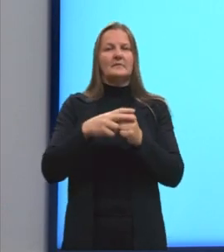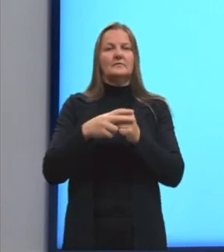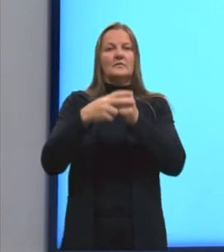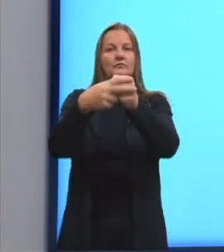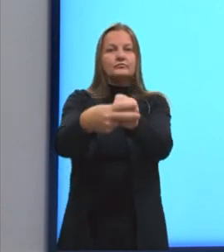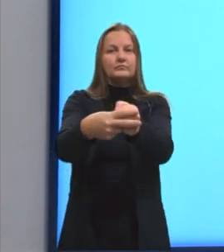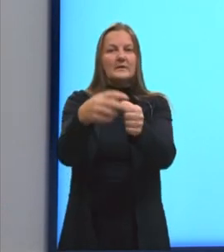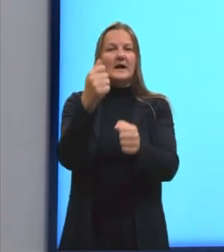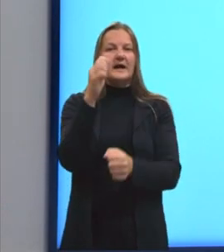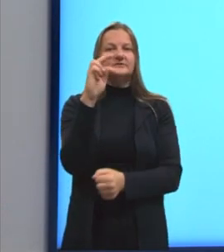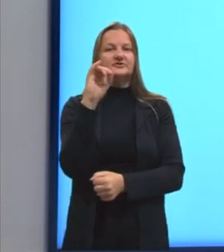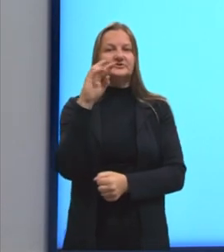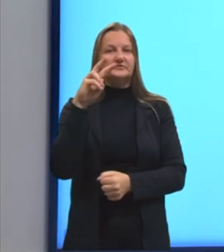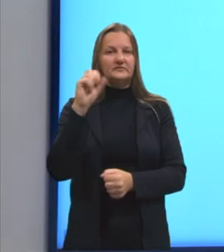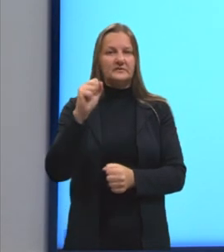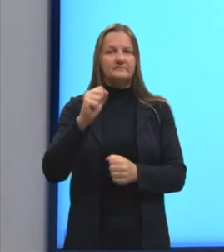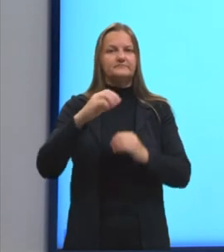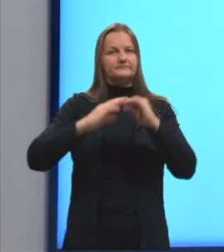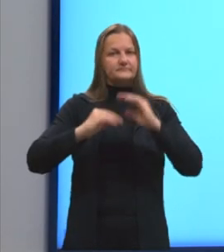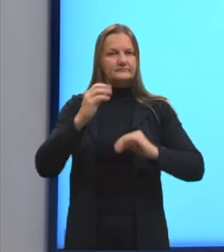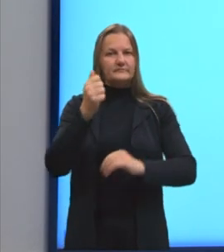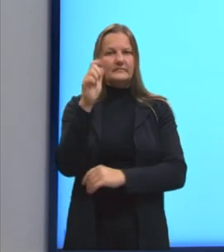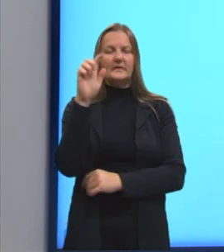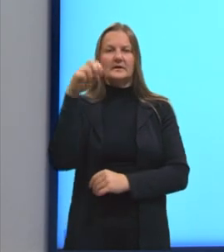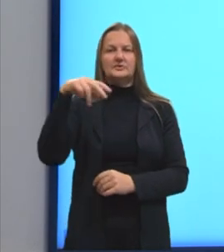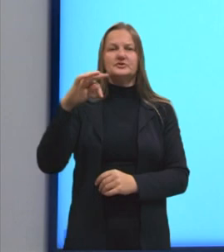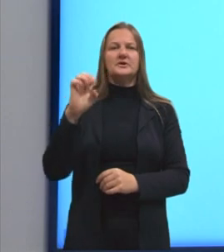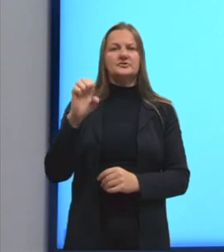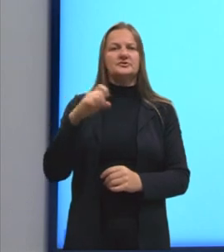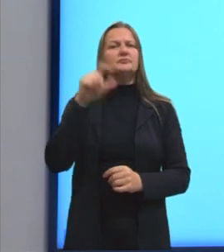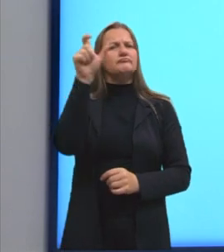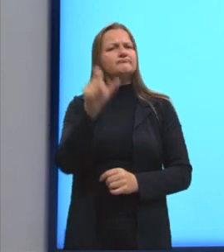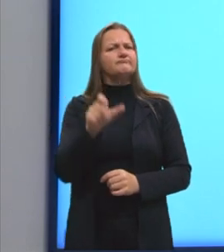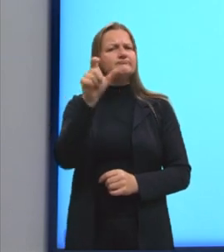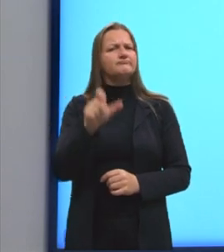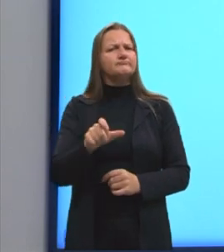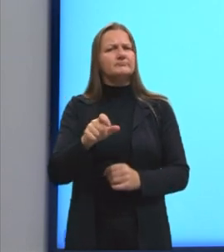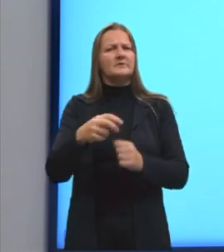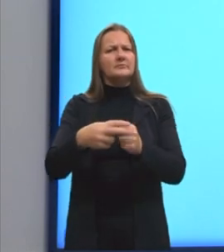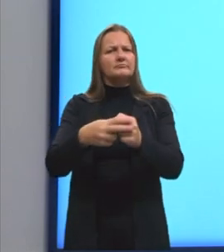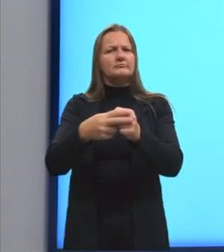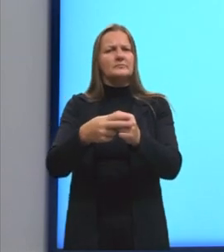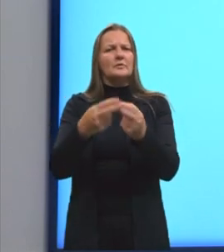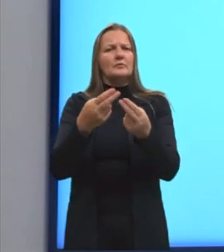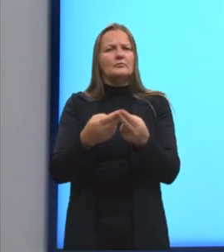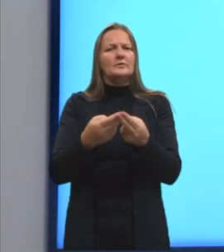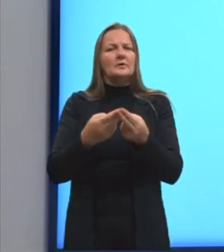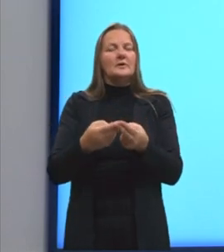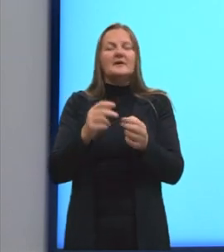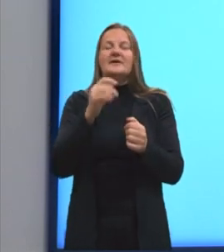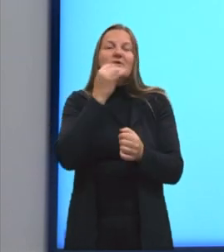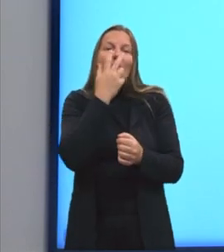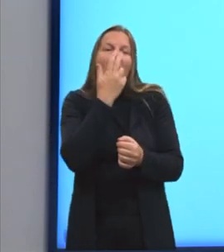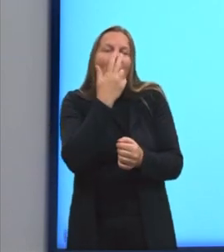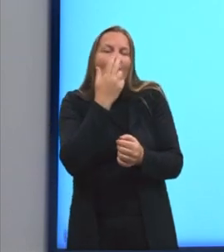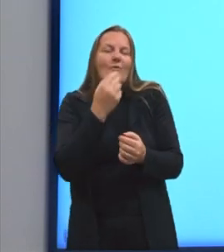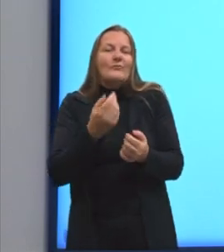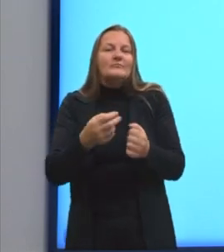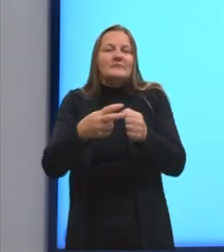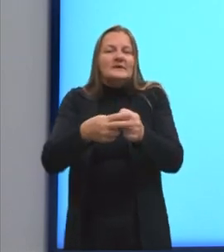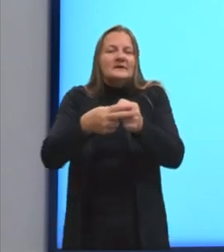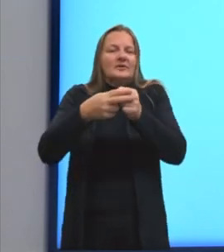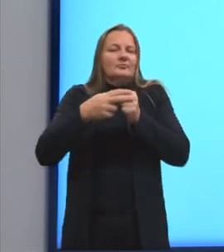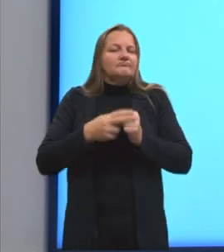sujeito na voz ativa é a gente, aqui ele é um sujeito paciente, porque ele não age, ele